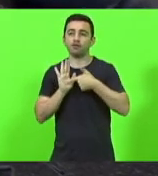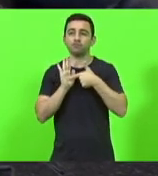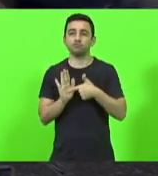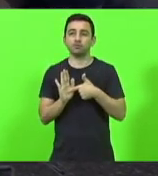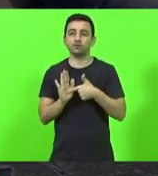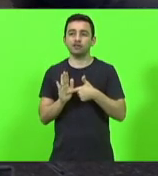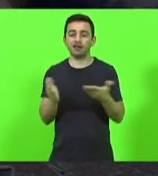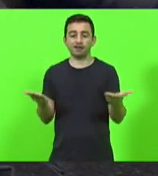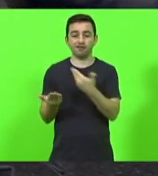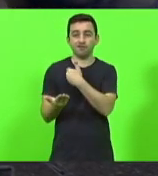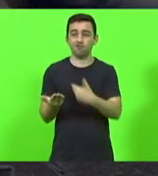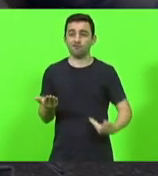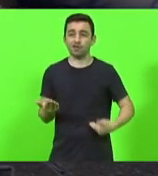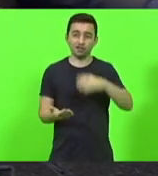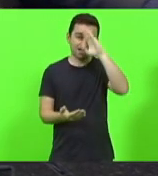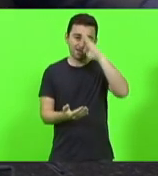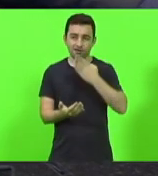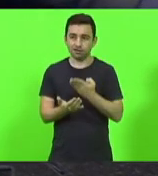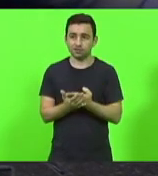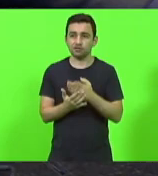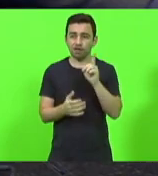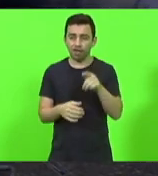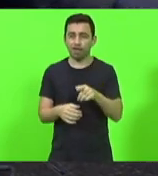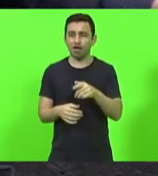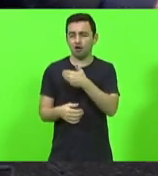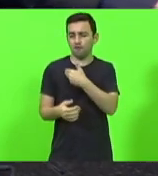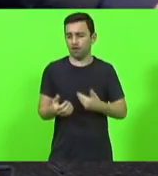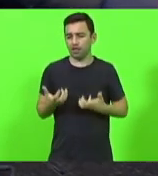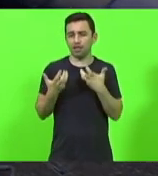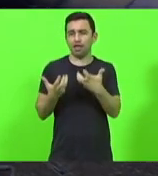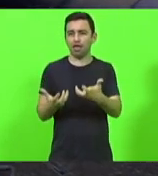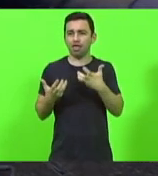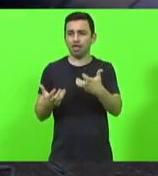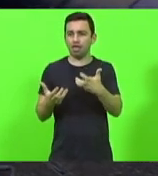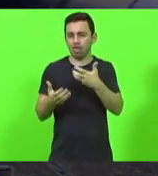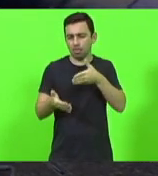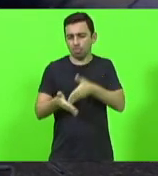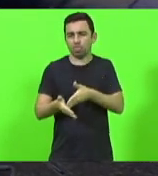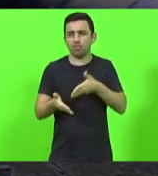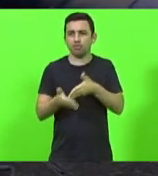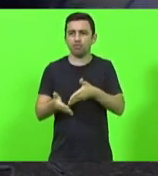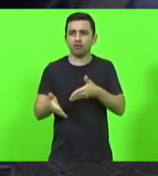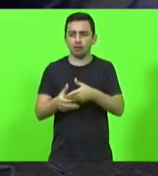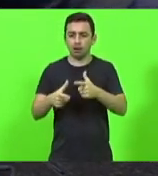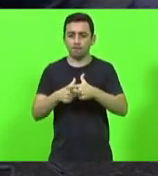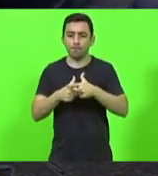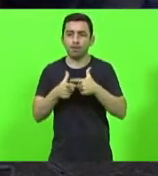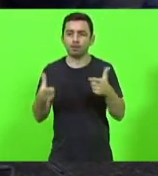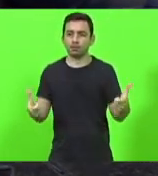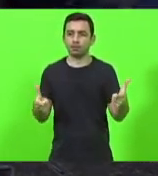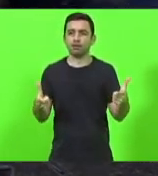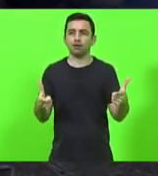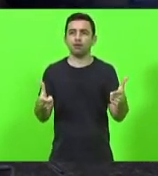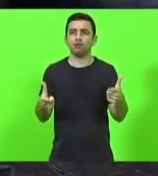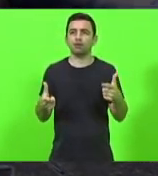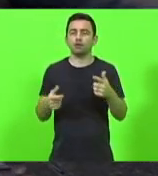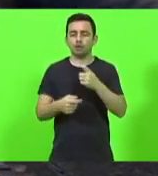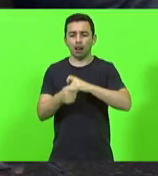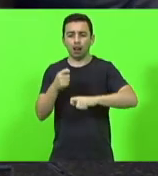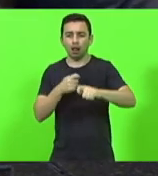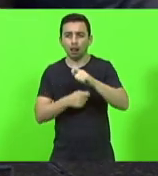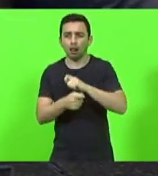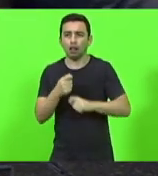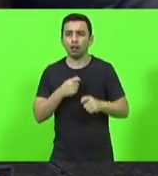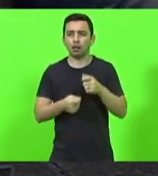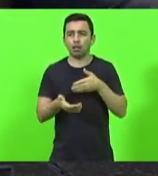o que esse governo acredita é em mais Estado, mais intervenção, ampliação da intervenção econômica do Estado,